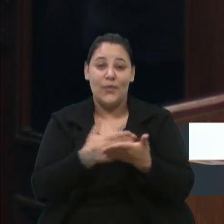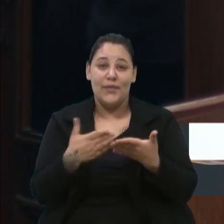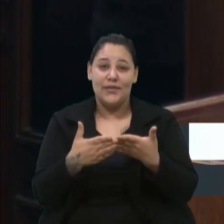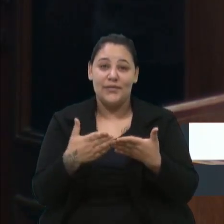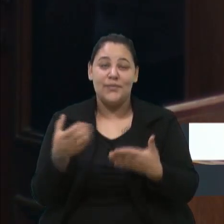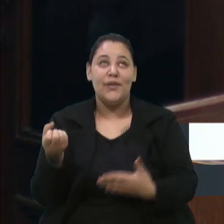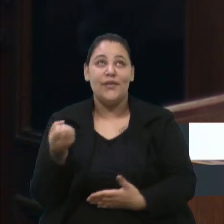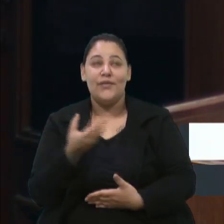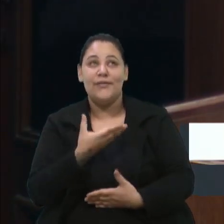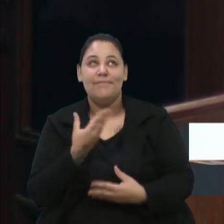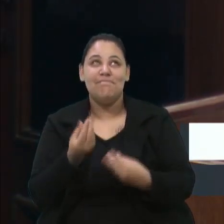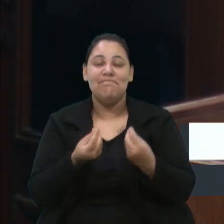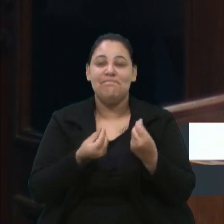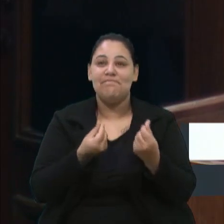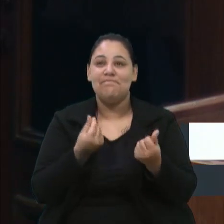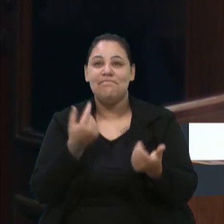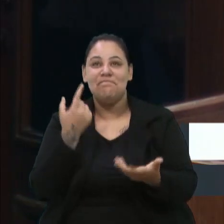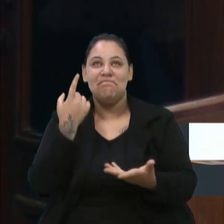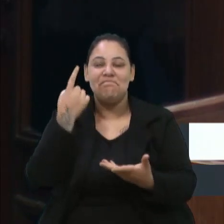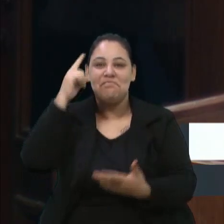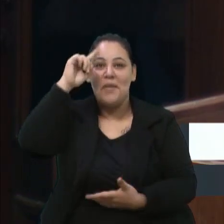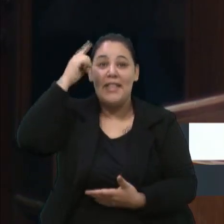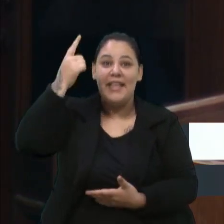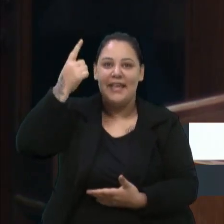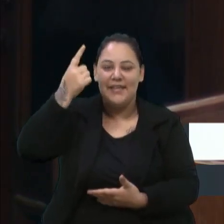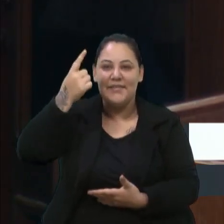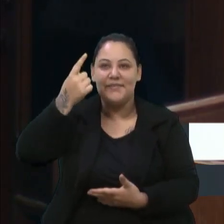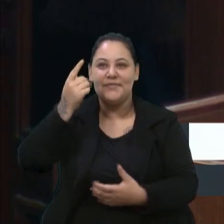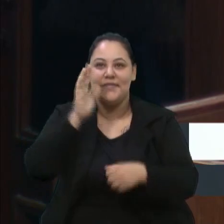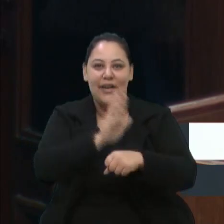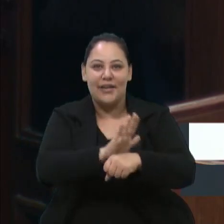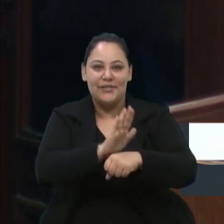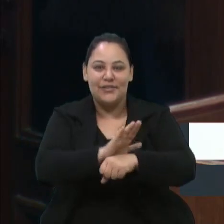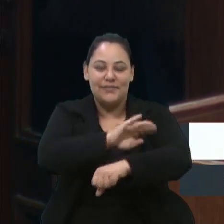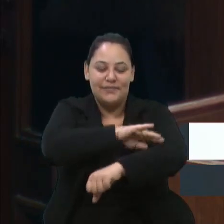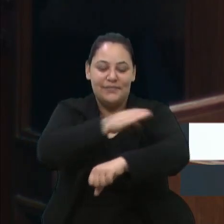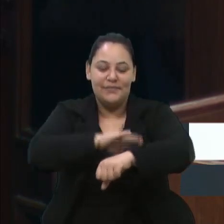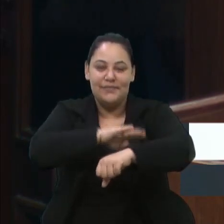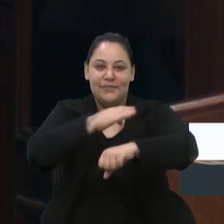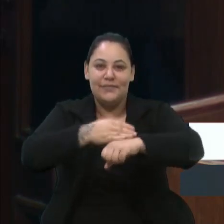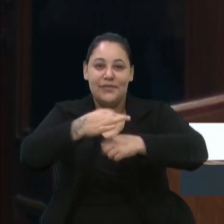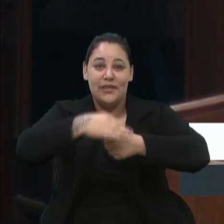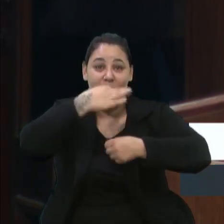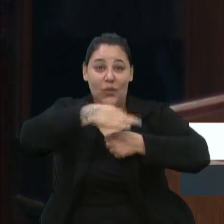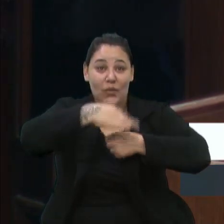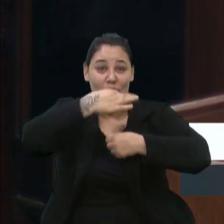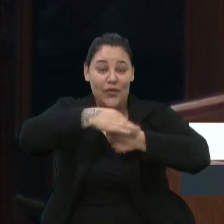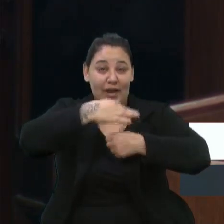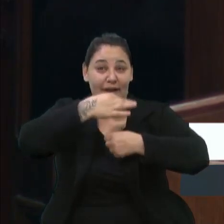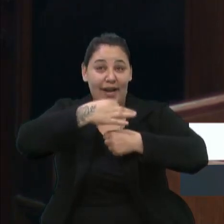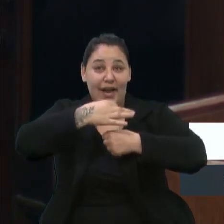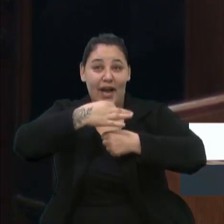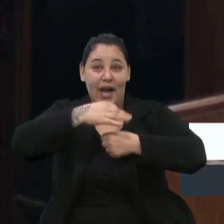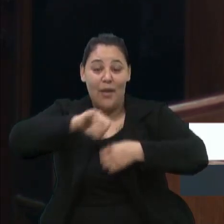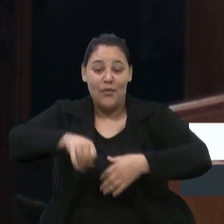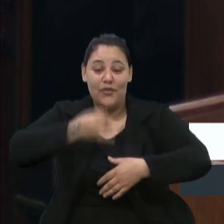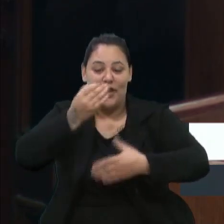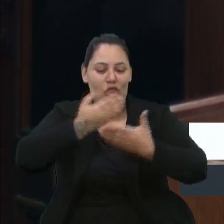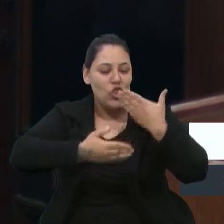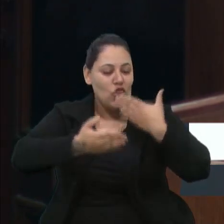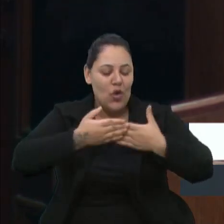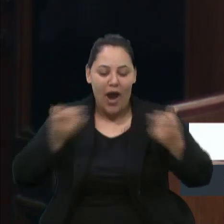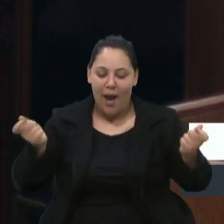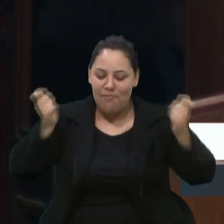digamos assim, ideia que vai contemplar a Festa Nacional da Uva, que vai aproveitar todo esse potencial turístico,